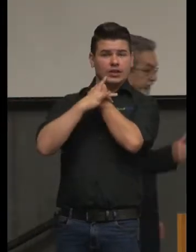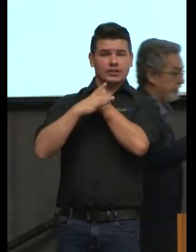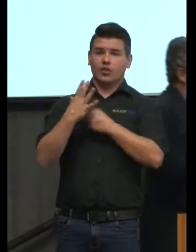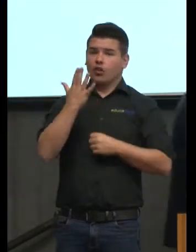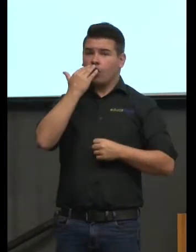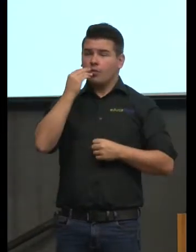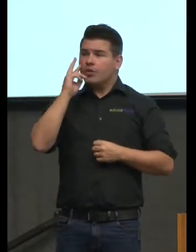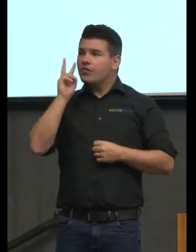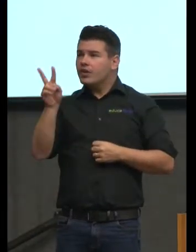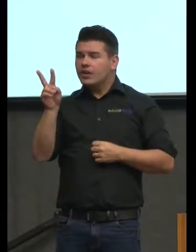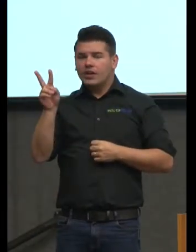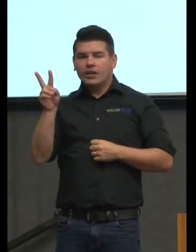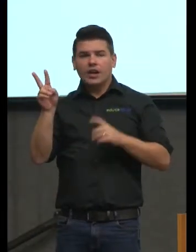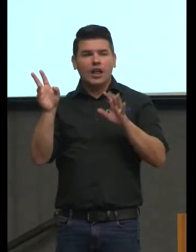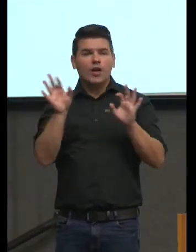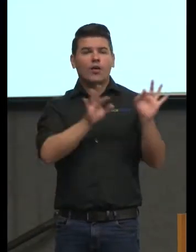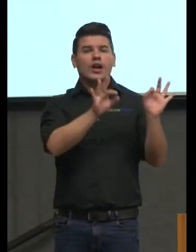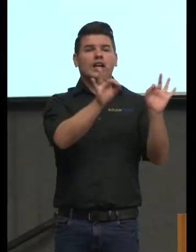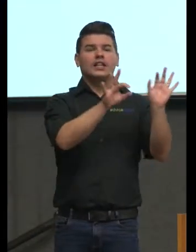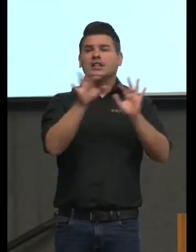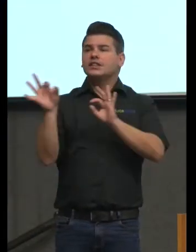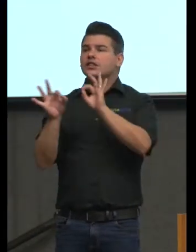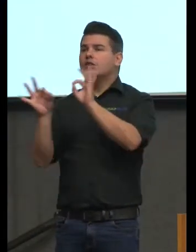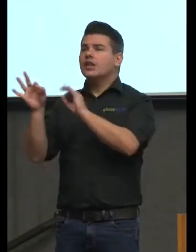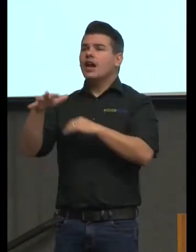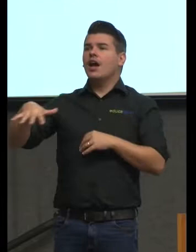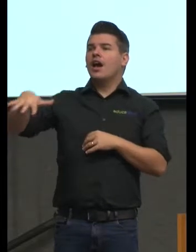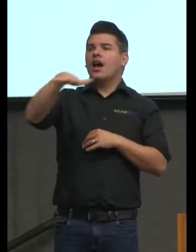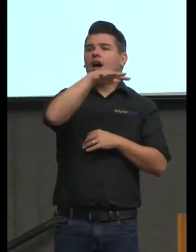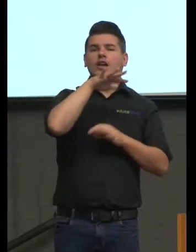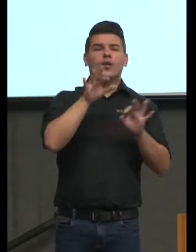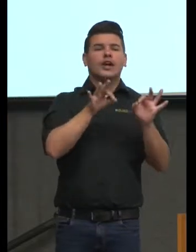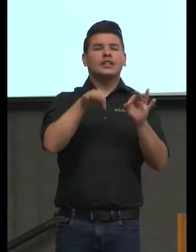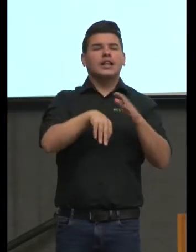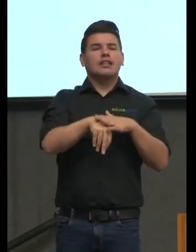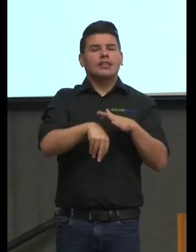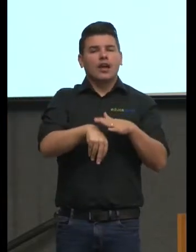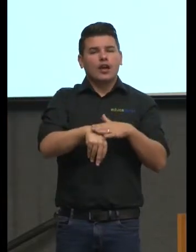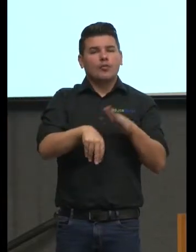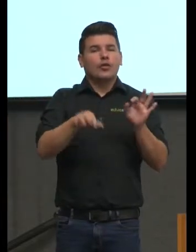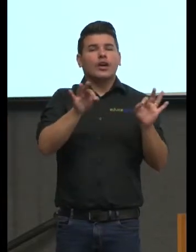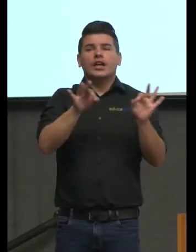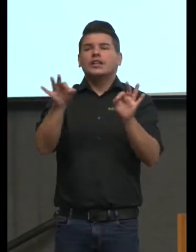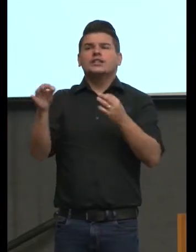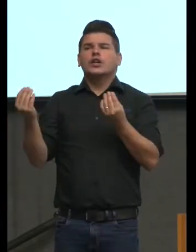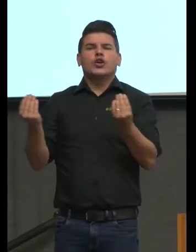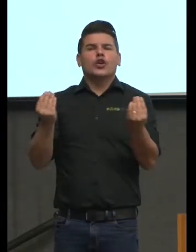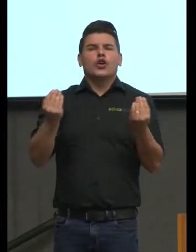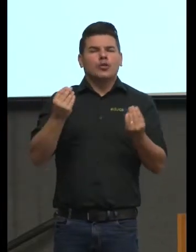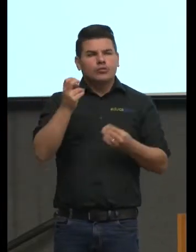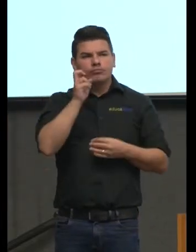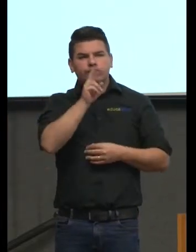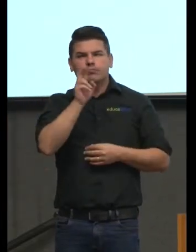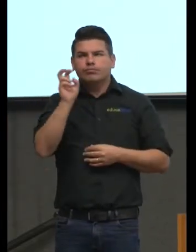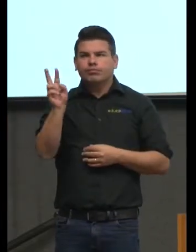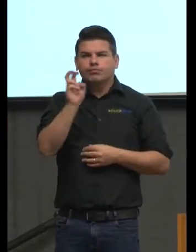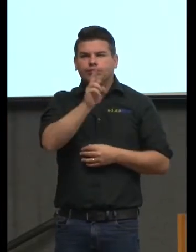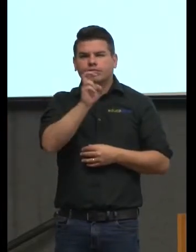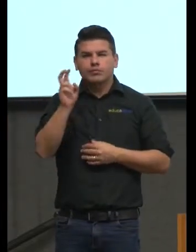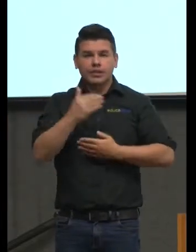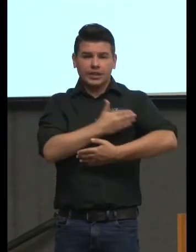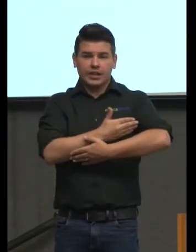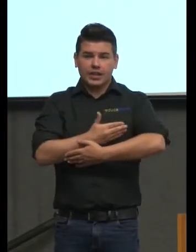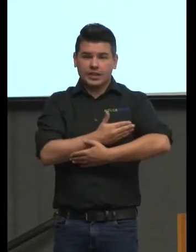comigo como é que elas organizam o espaço o tempo como é que elas o que que elas fazem